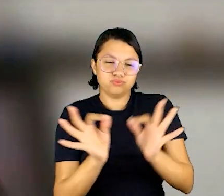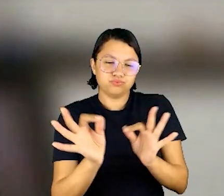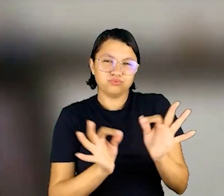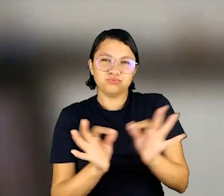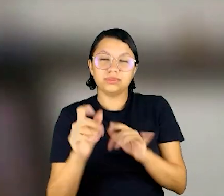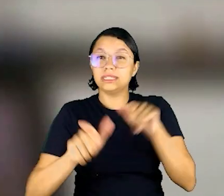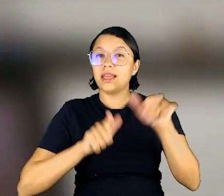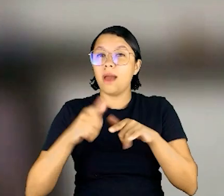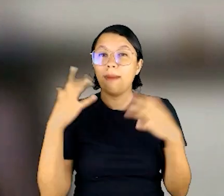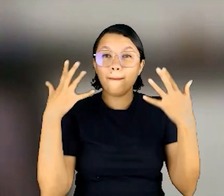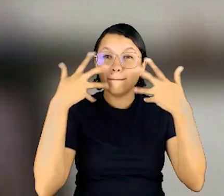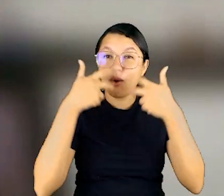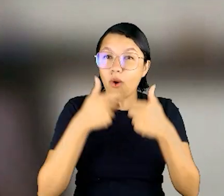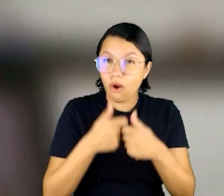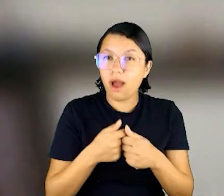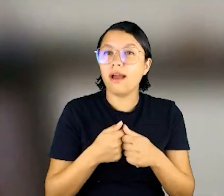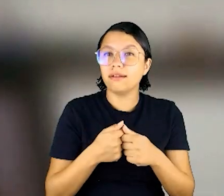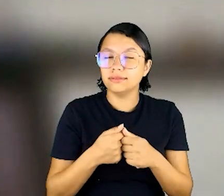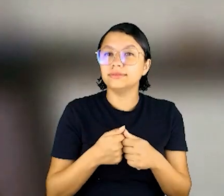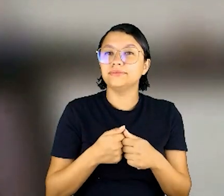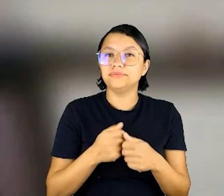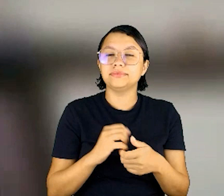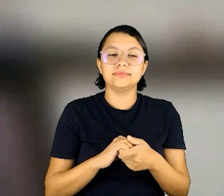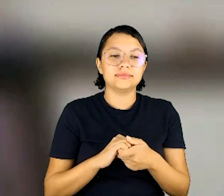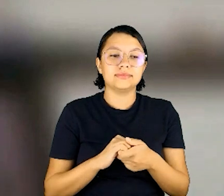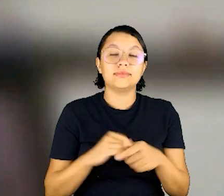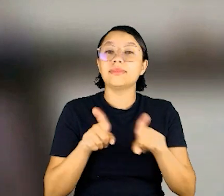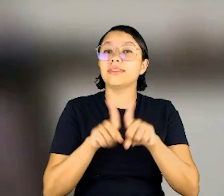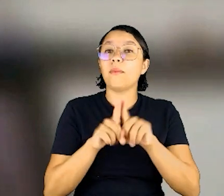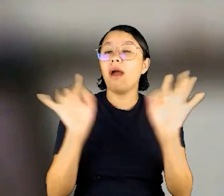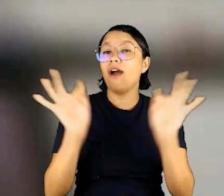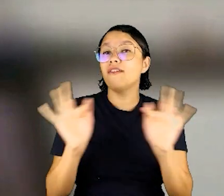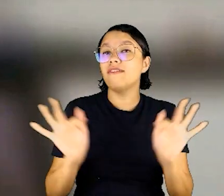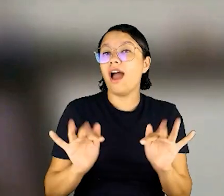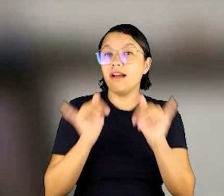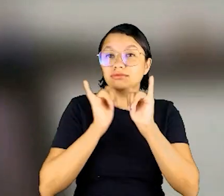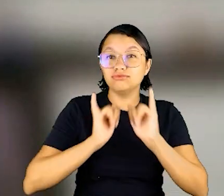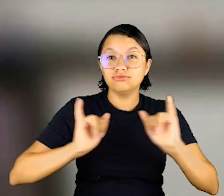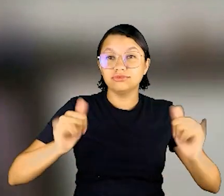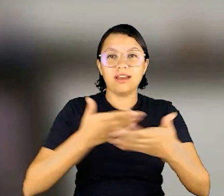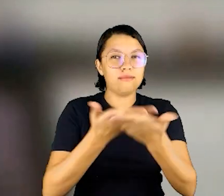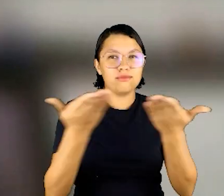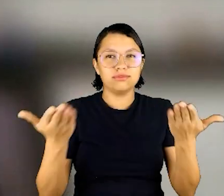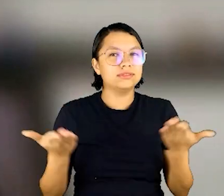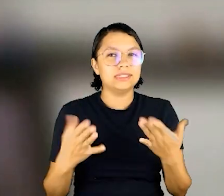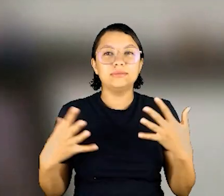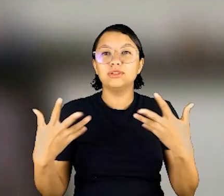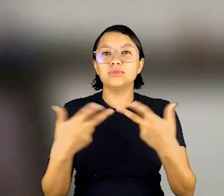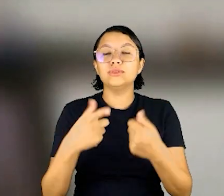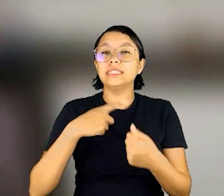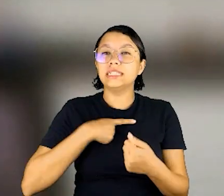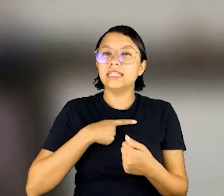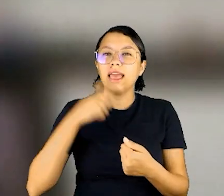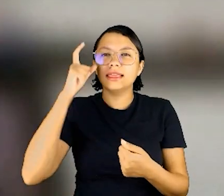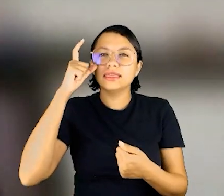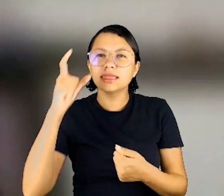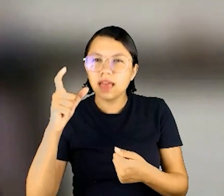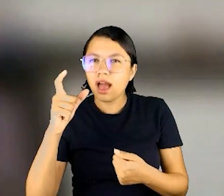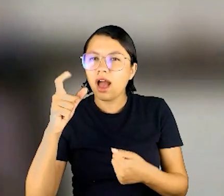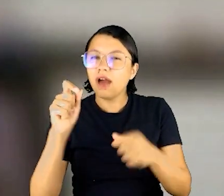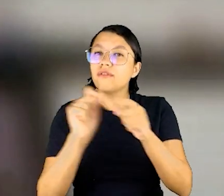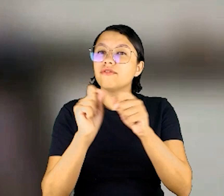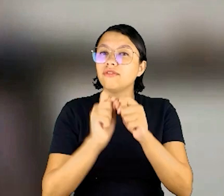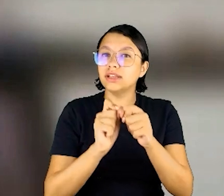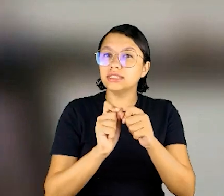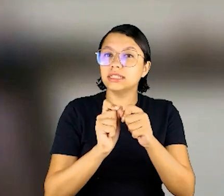diagramação, esse trabalho bonito que ficou. e também fico muito feliz de divulgar para vocês, para aqueles que tenham